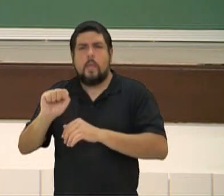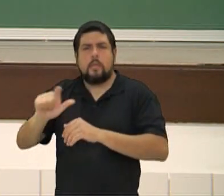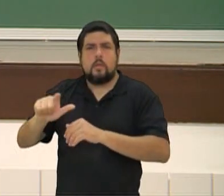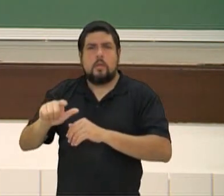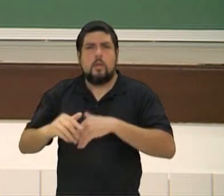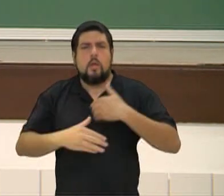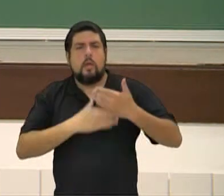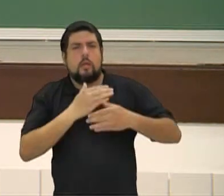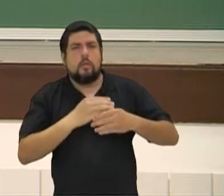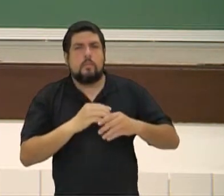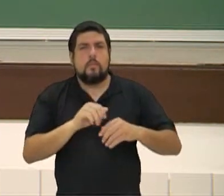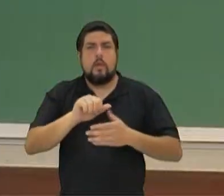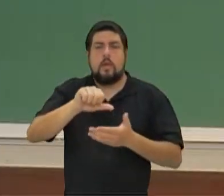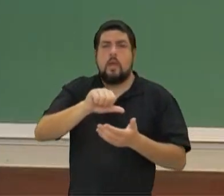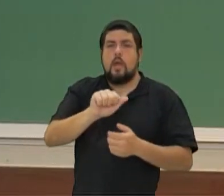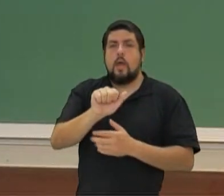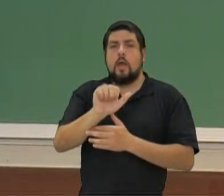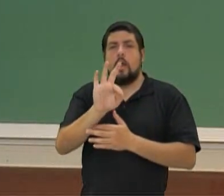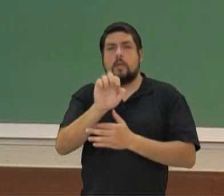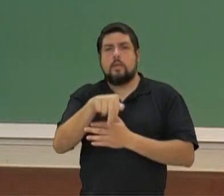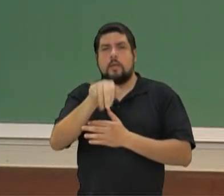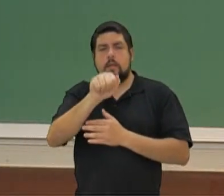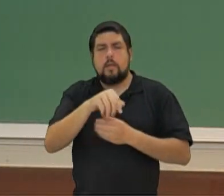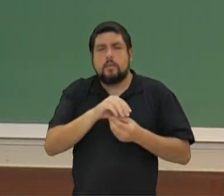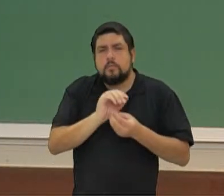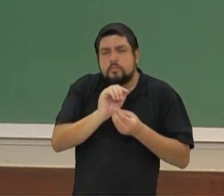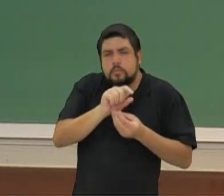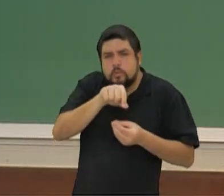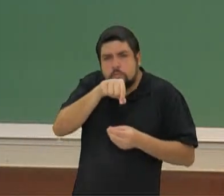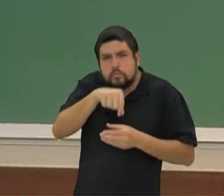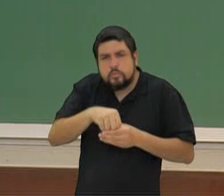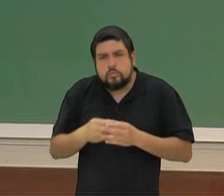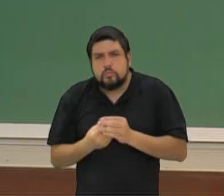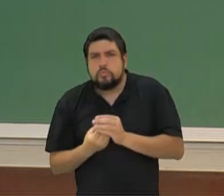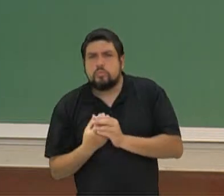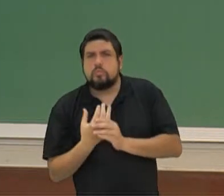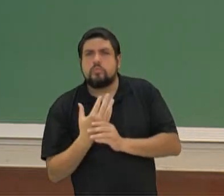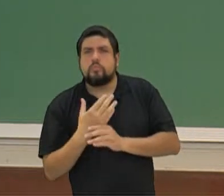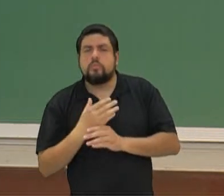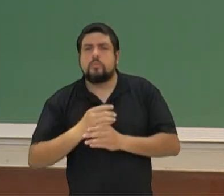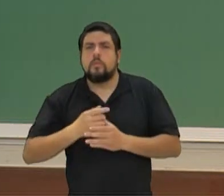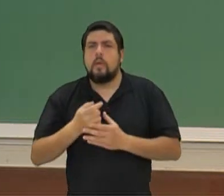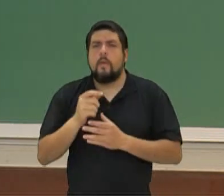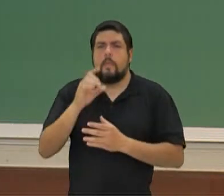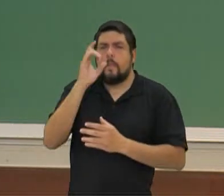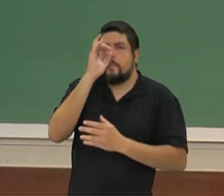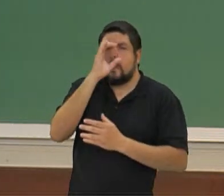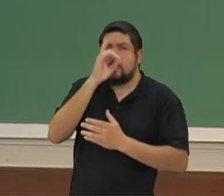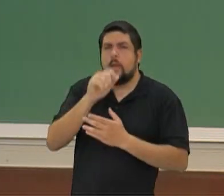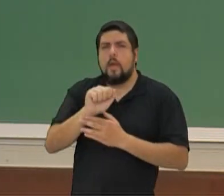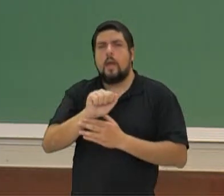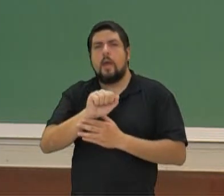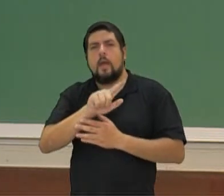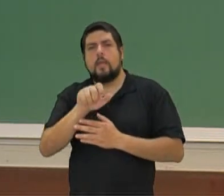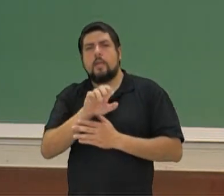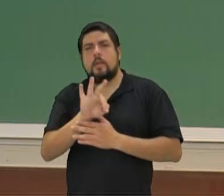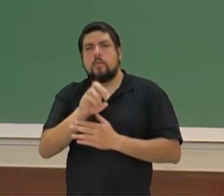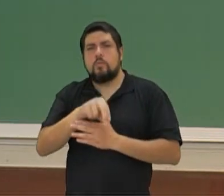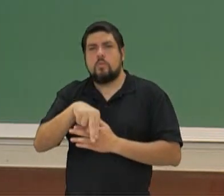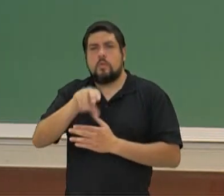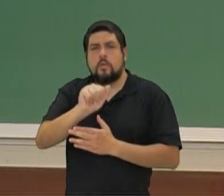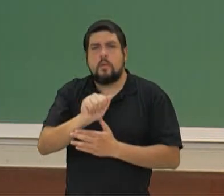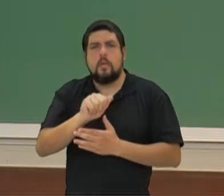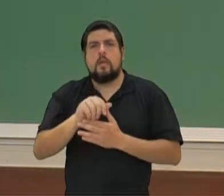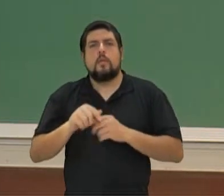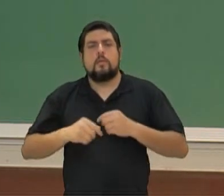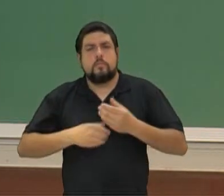azeitona, azeite, daria para comercializar, desenvolver, inclusive para a medicina também, o azeite era utilizado pelos